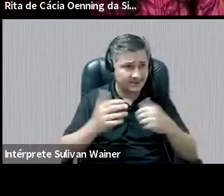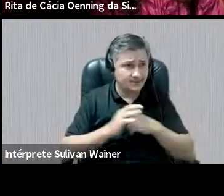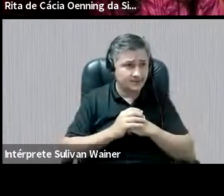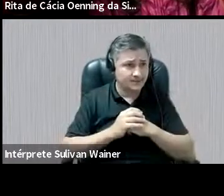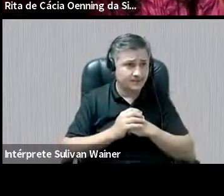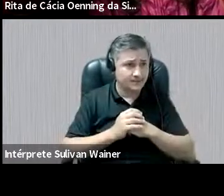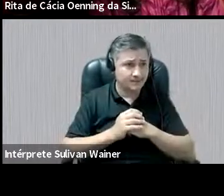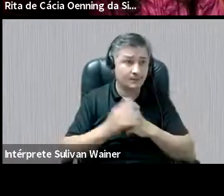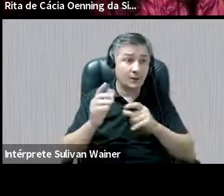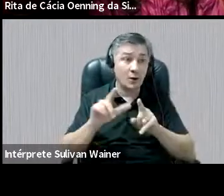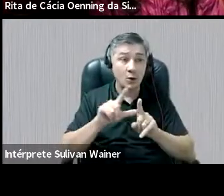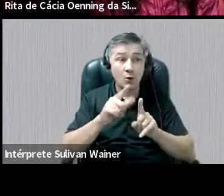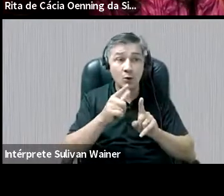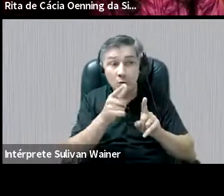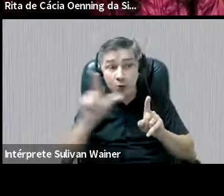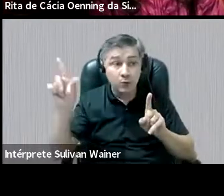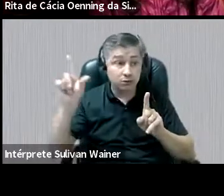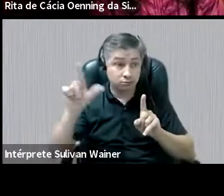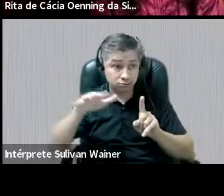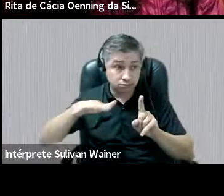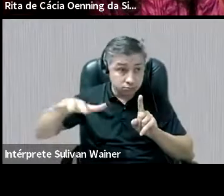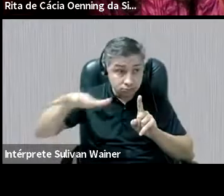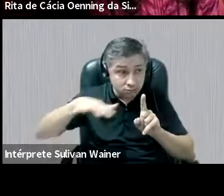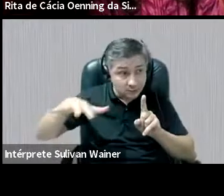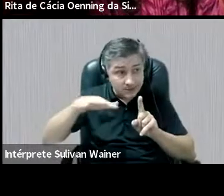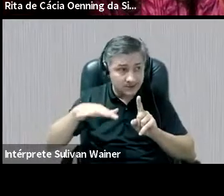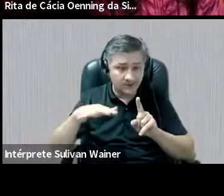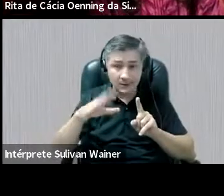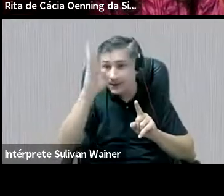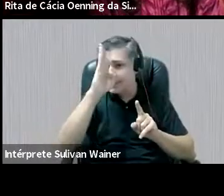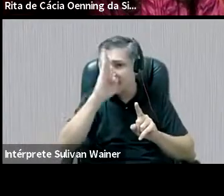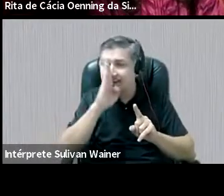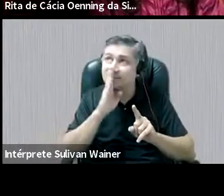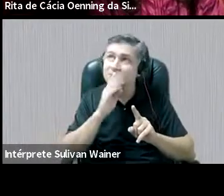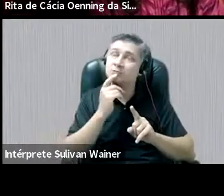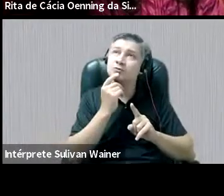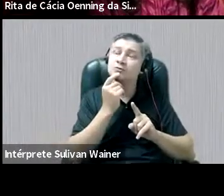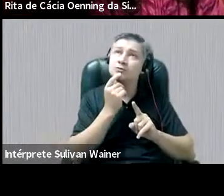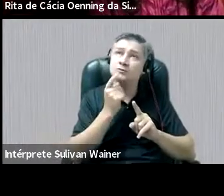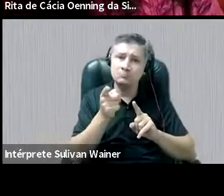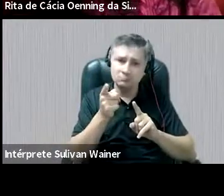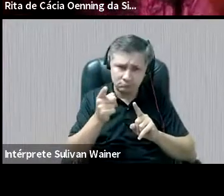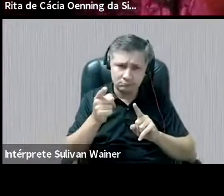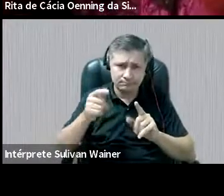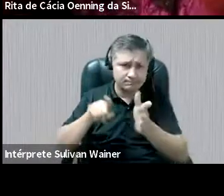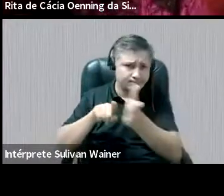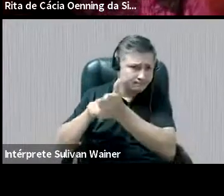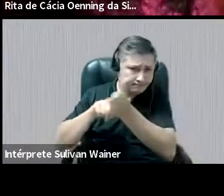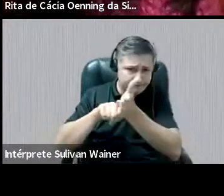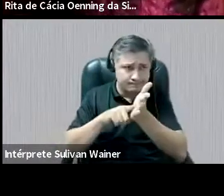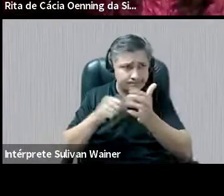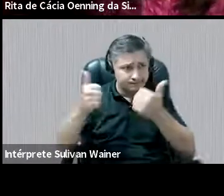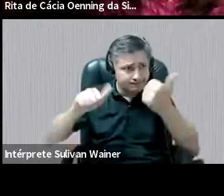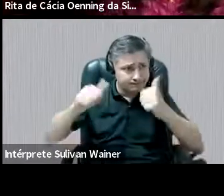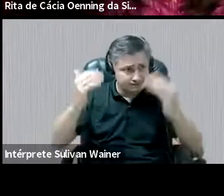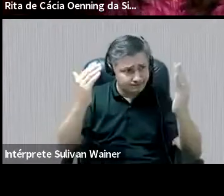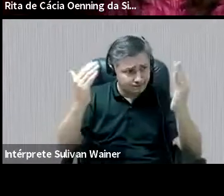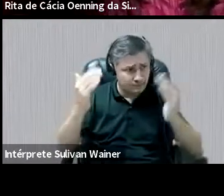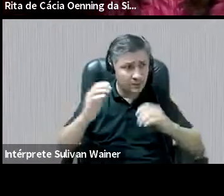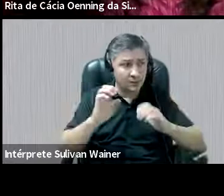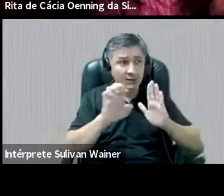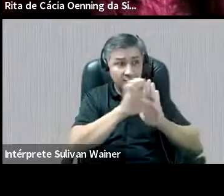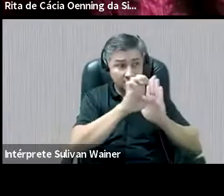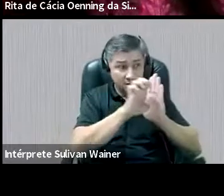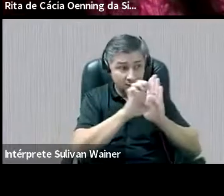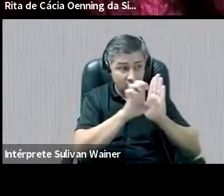outro lado, acho que o Brasil, agora, uma análise um pouco, desde o Estatuto da Criança e do